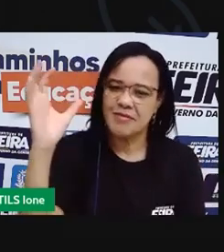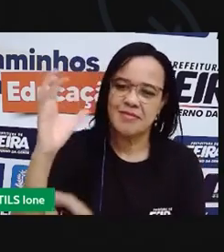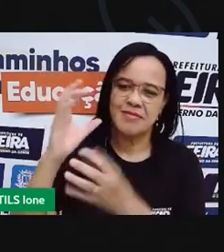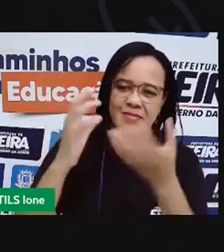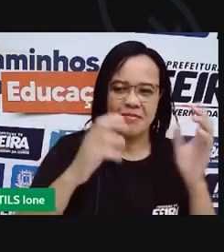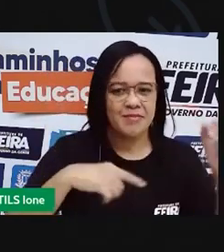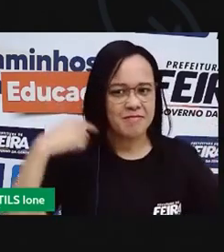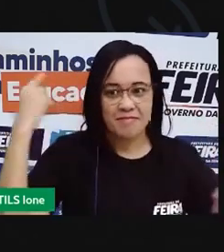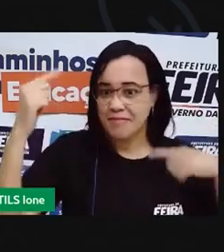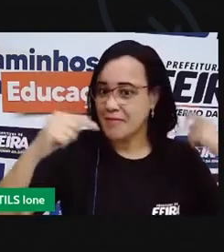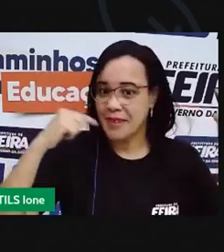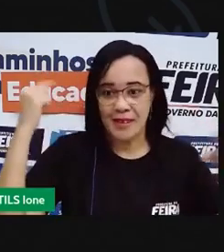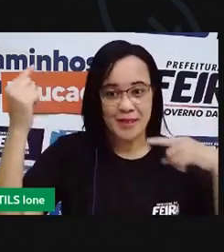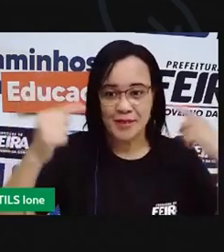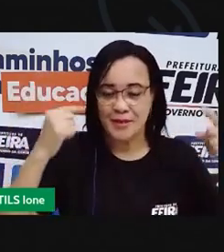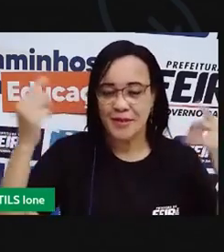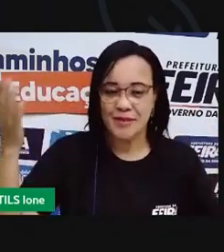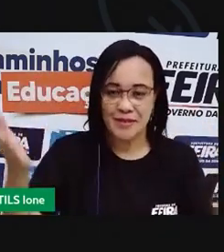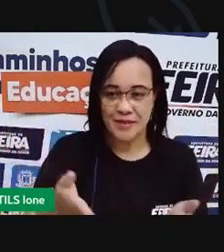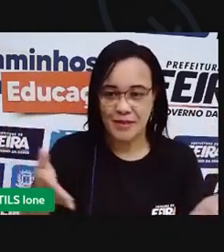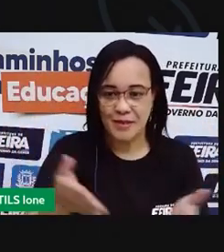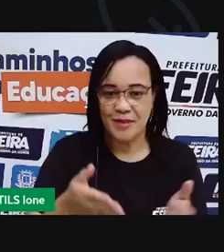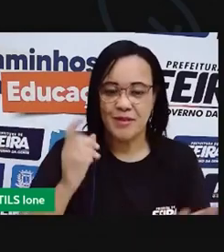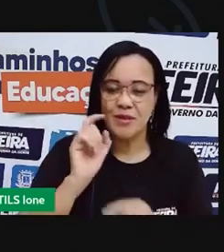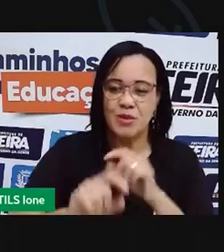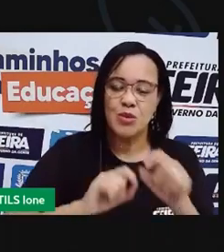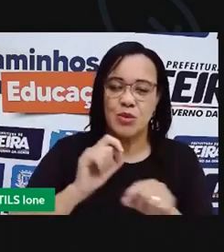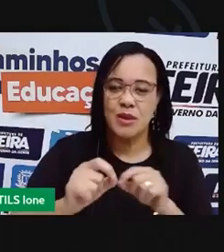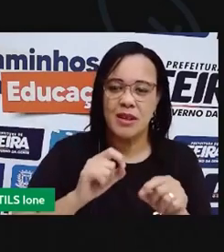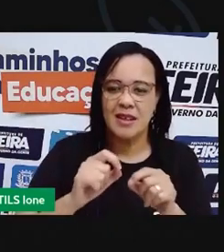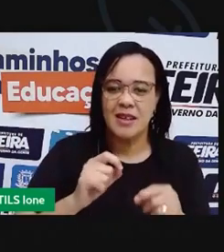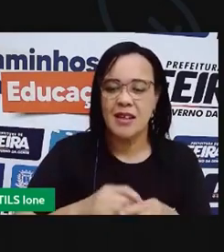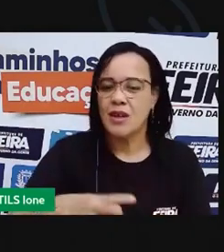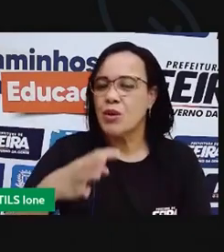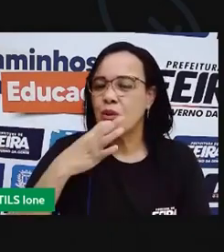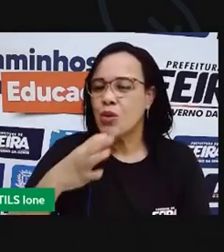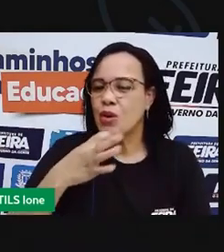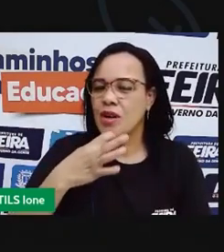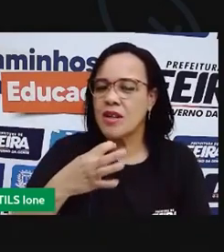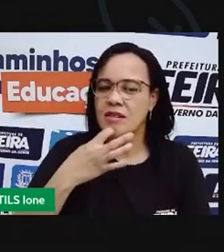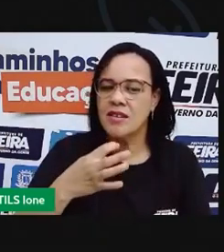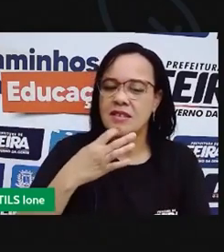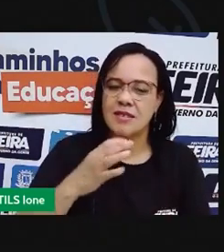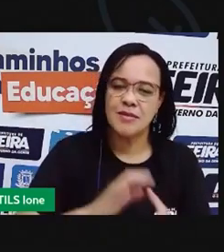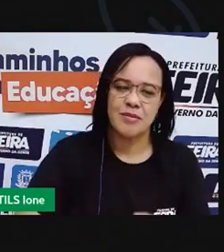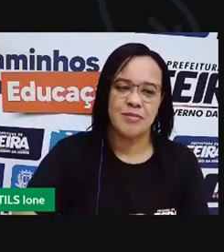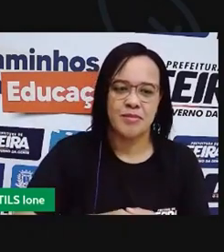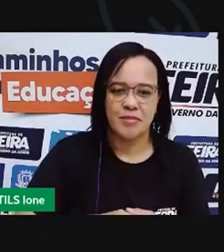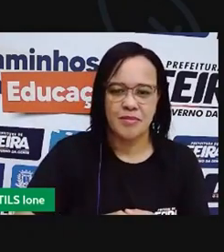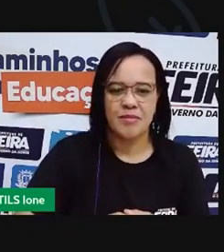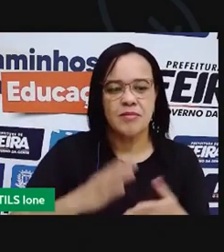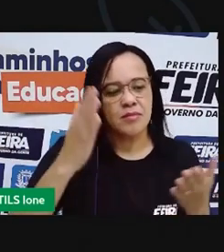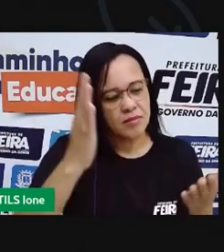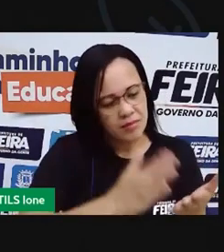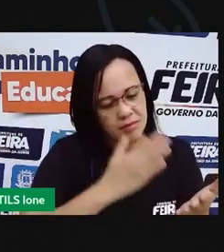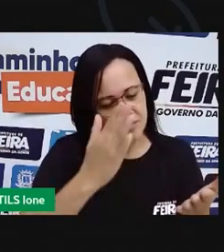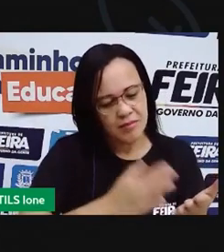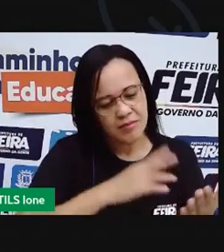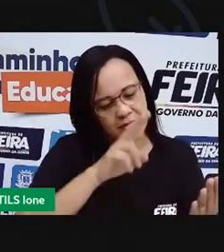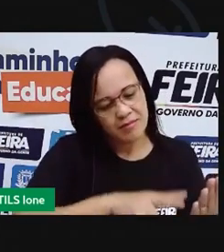Então nessa aula hoje a gente pode conhecer mais um livro